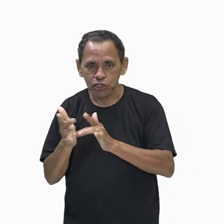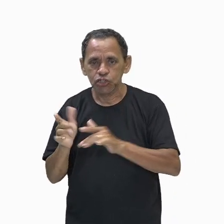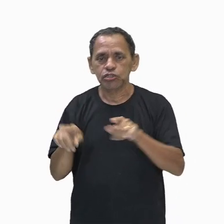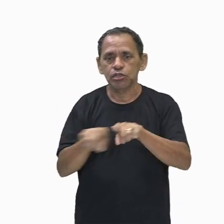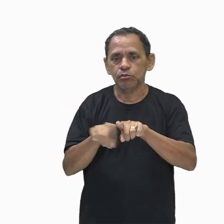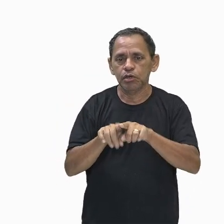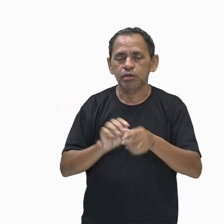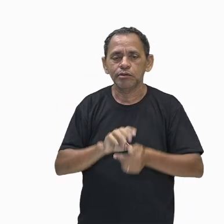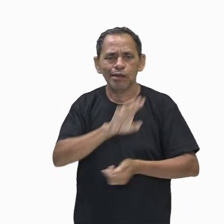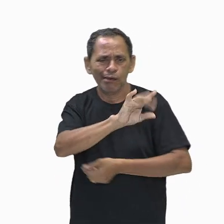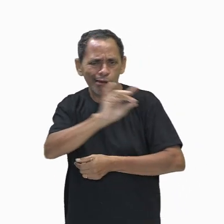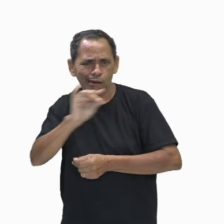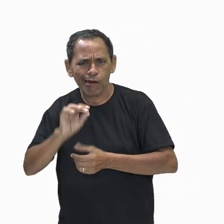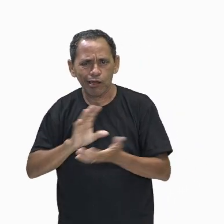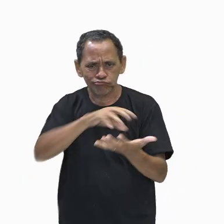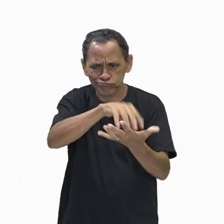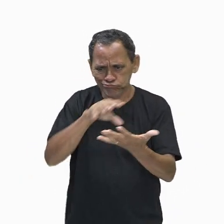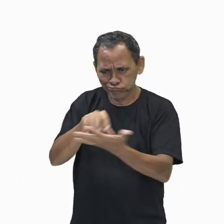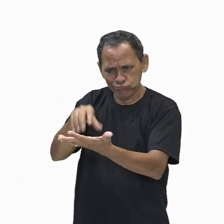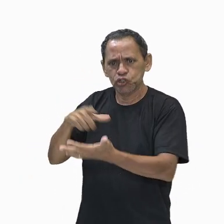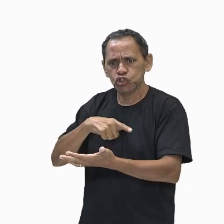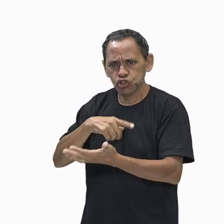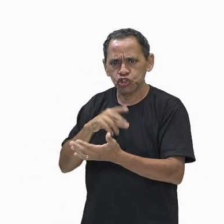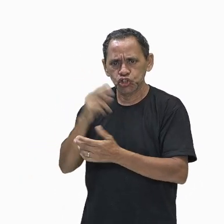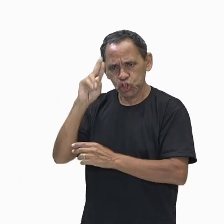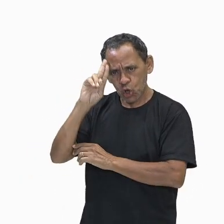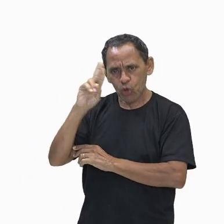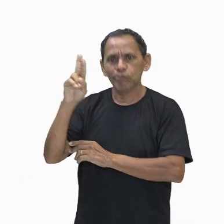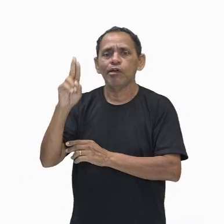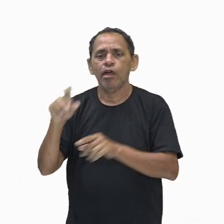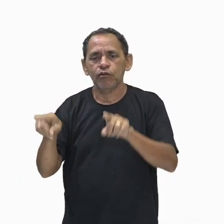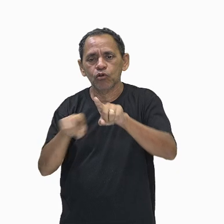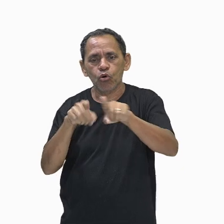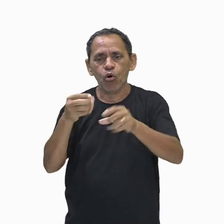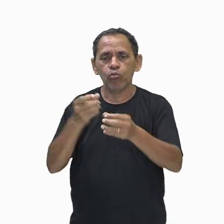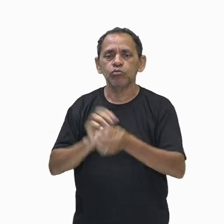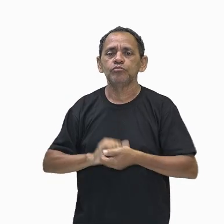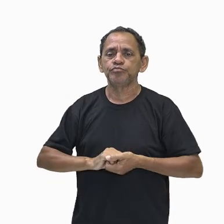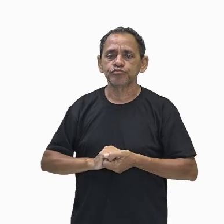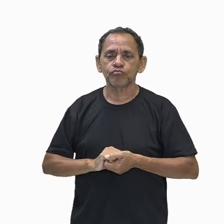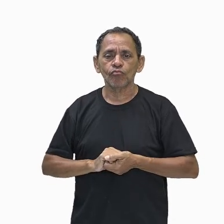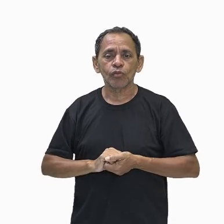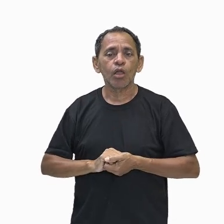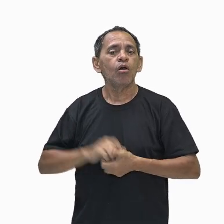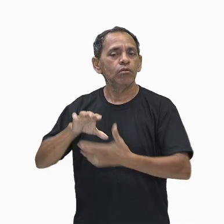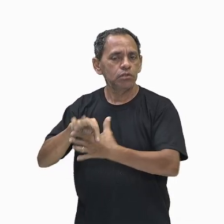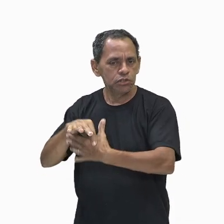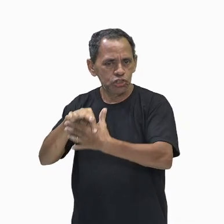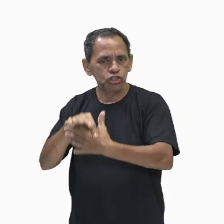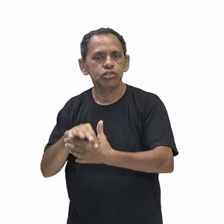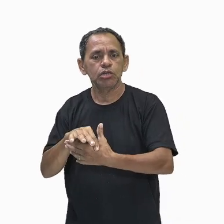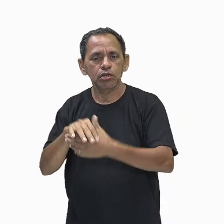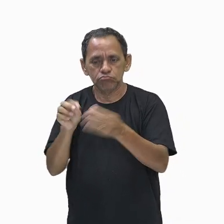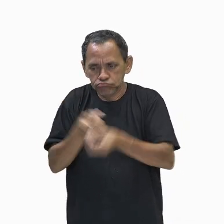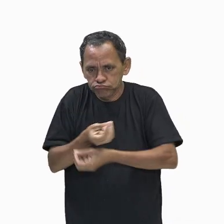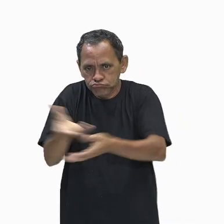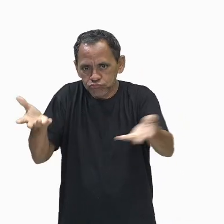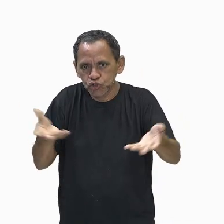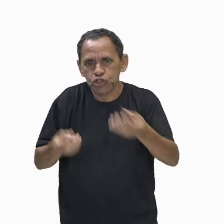rio Nilo. Cada aldeia tinha seu chefe, que organizava os trabalhos e distribuía o que era produzido. Como resultado de